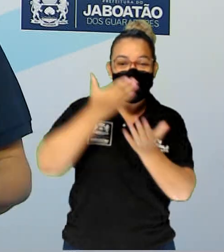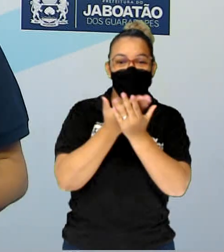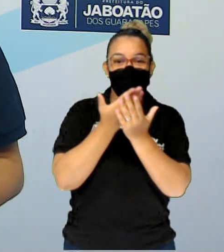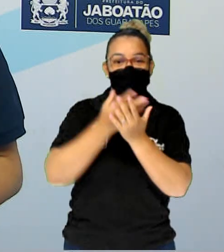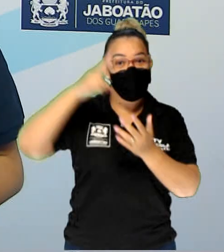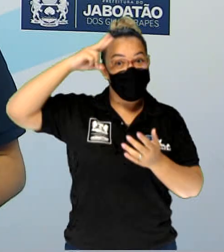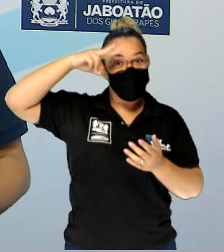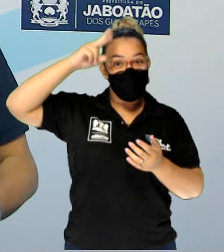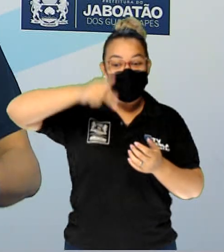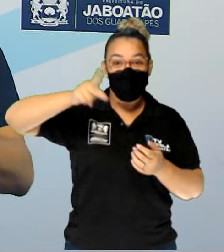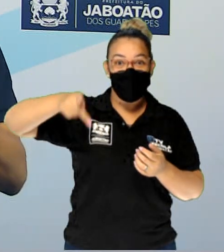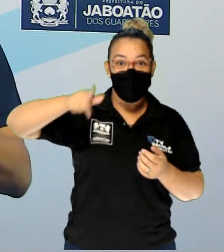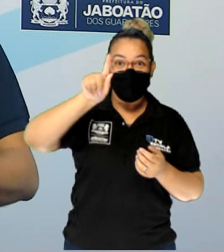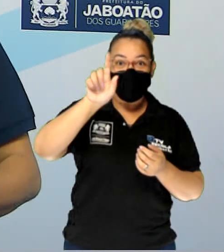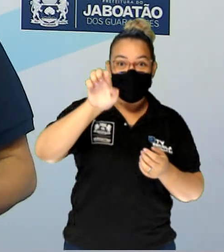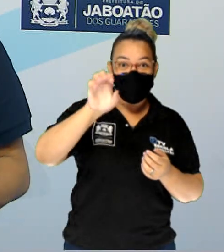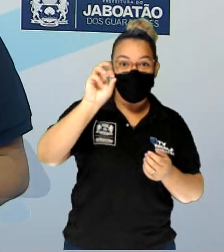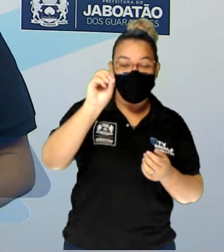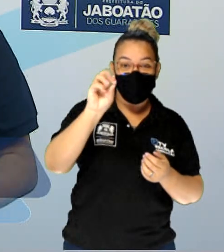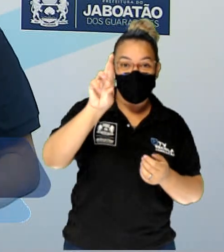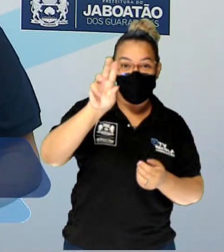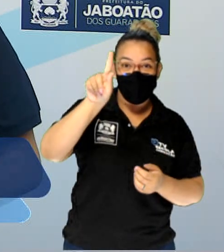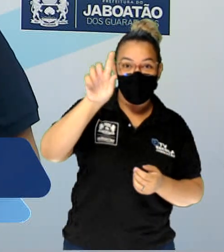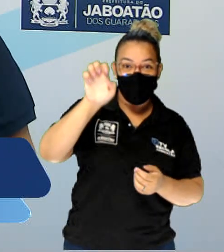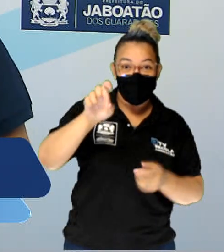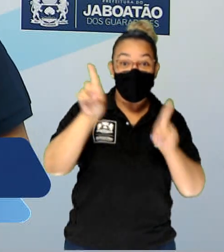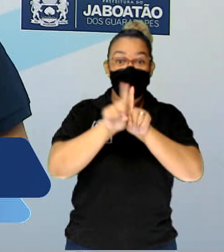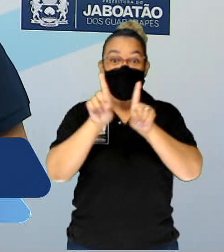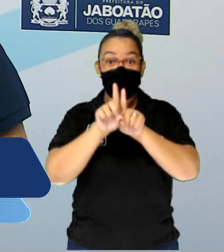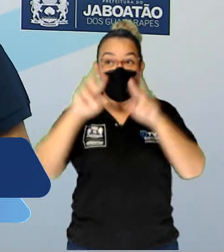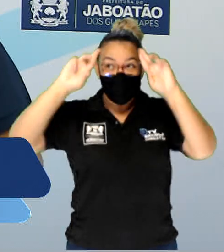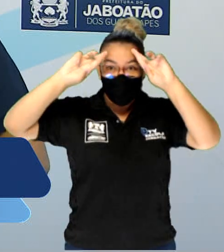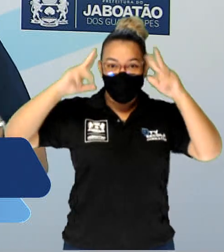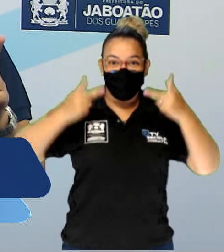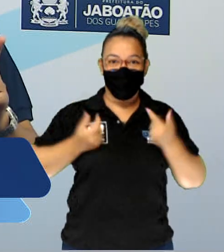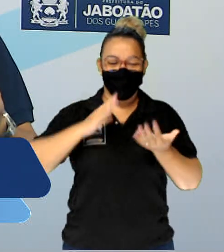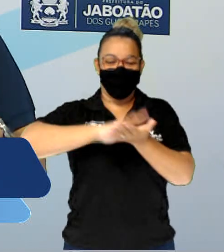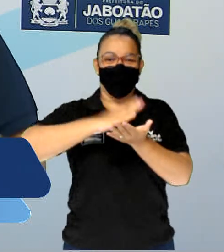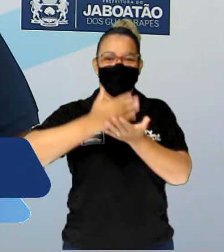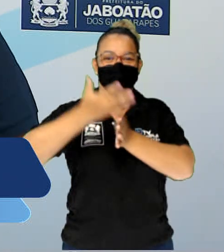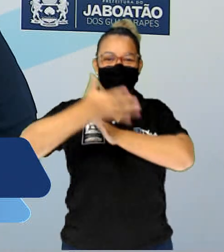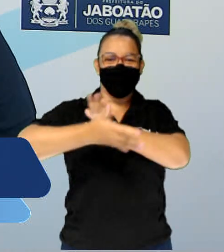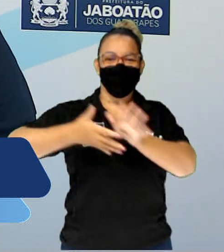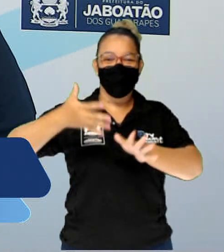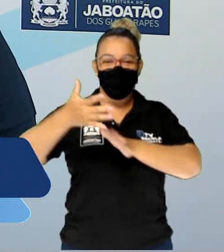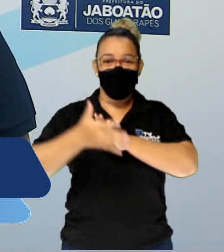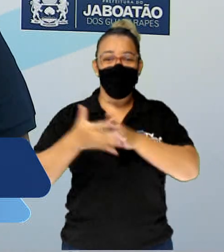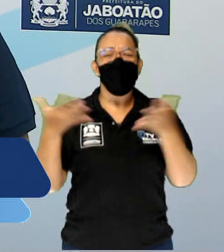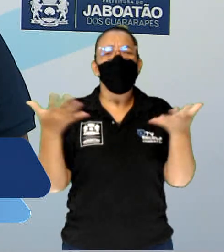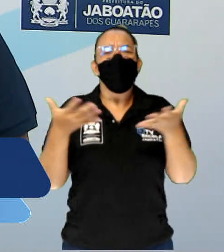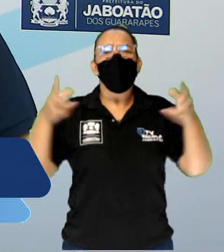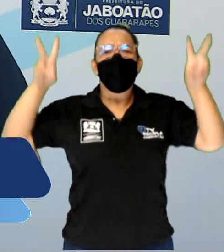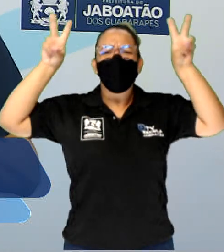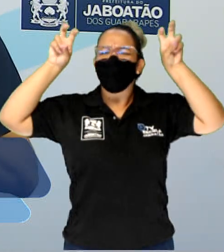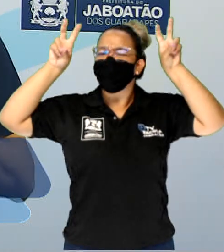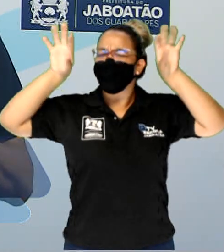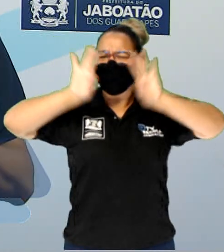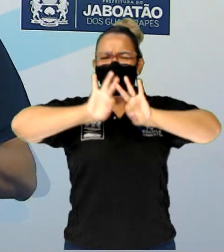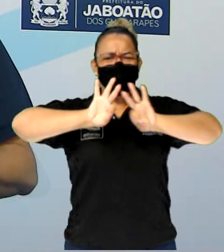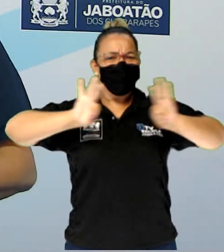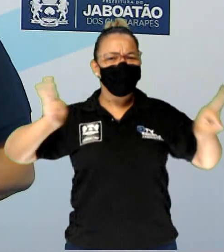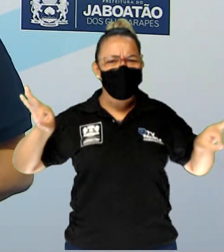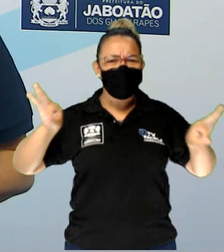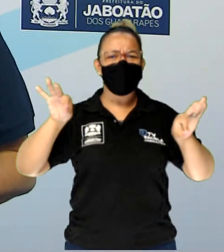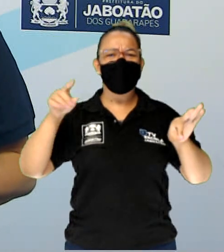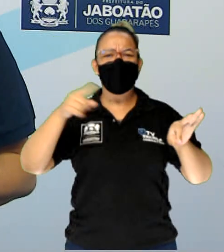o professor Giorgio Paulo e Raiane aqui na Intérprete Libras com vocês. E a gente traz hoje um tema massa, um tema que é pouco